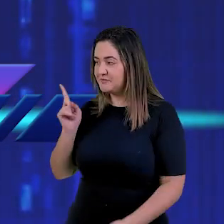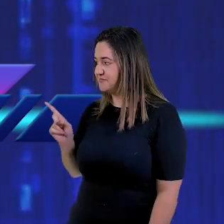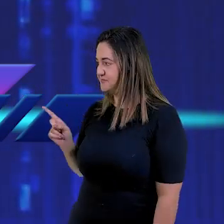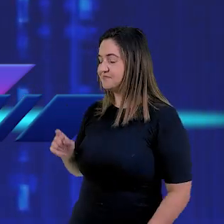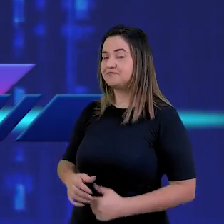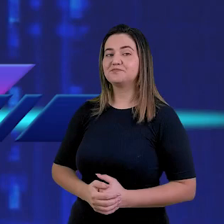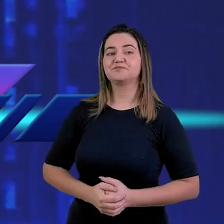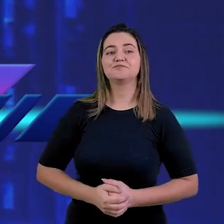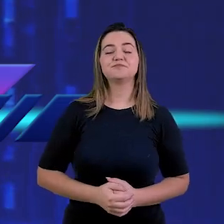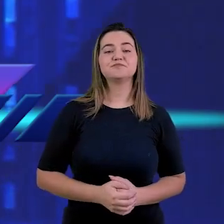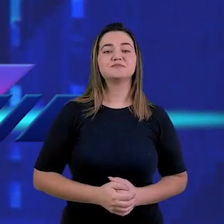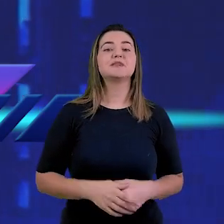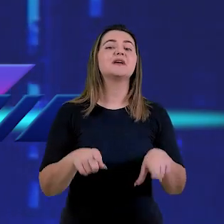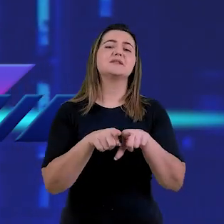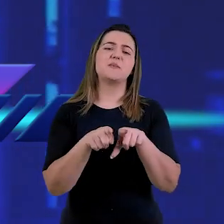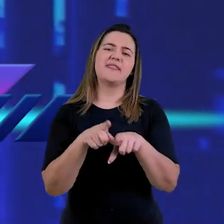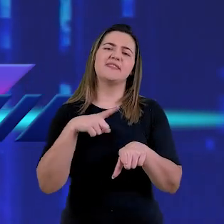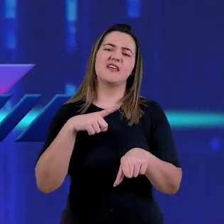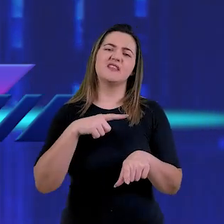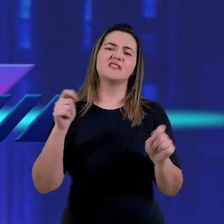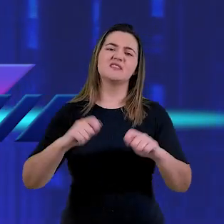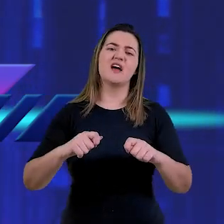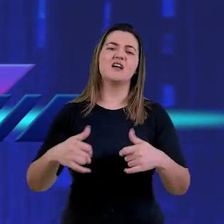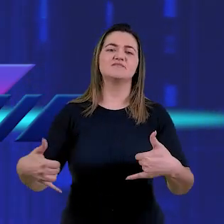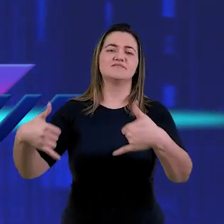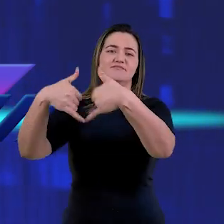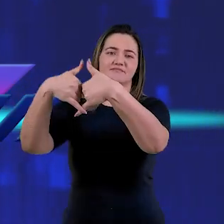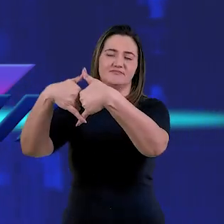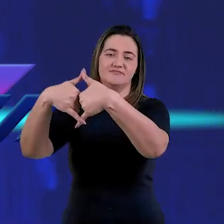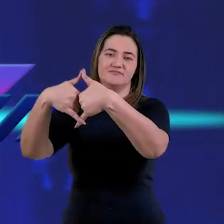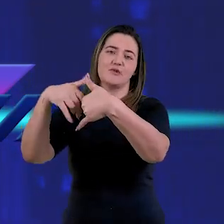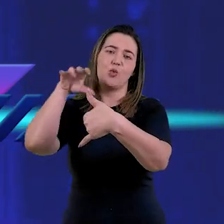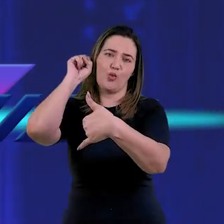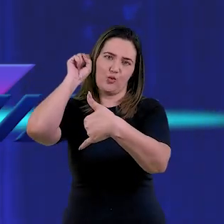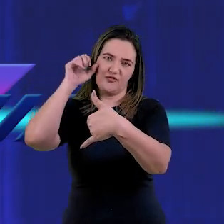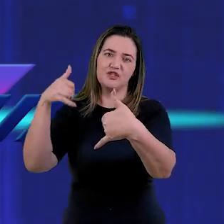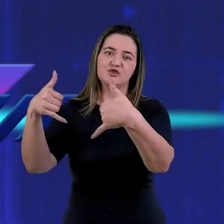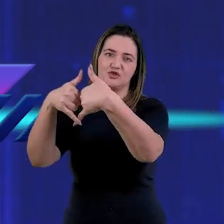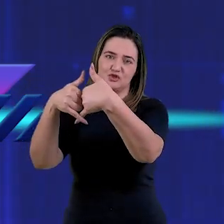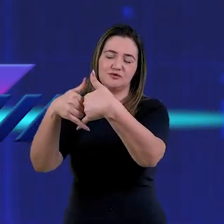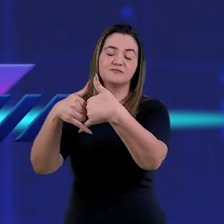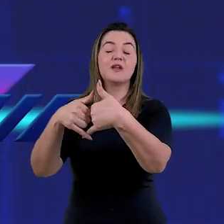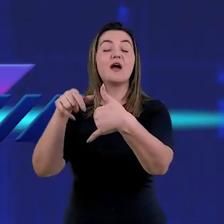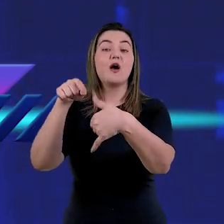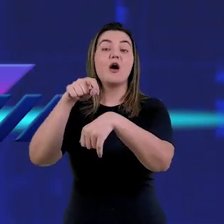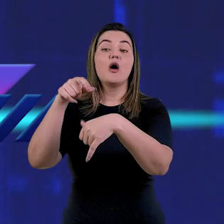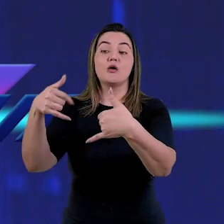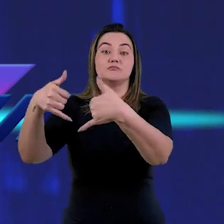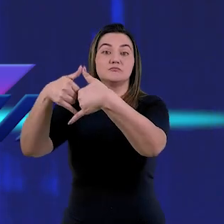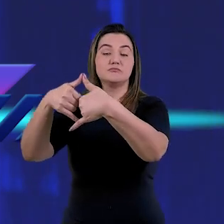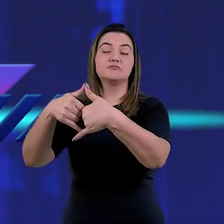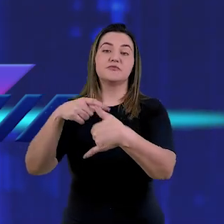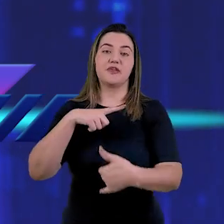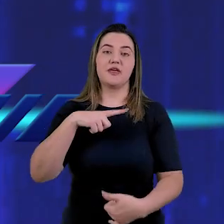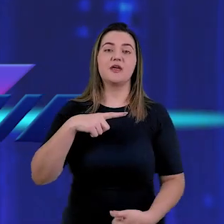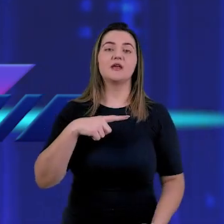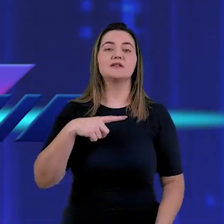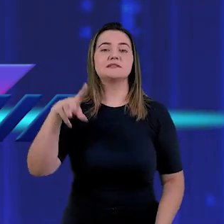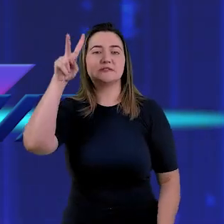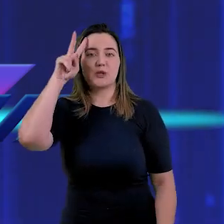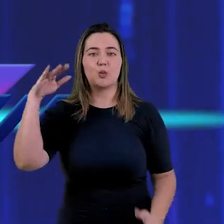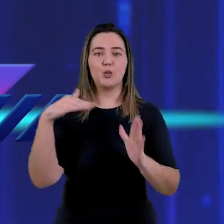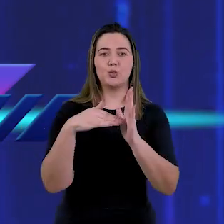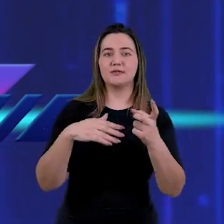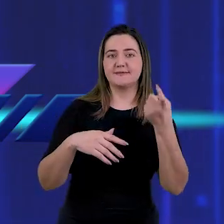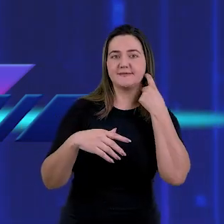12982440077. Nós temos um telefone fixo que funciona de segunda a sexta-feira no horário comercial. Que é o 12-21